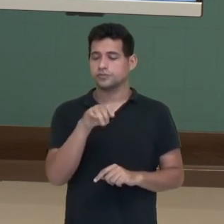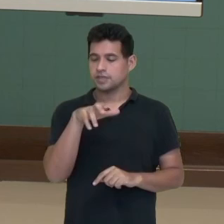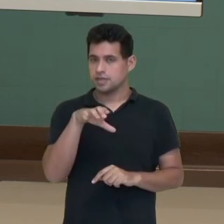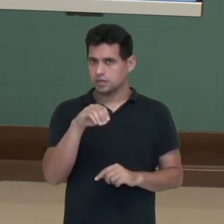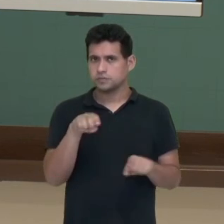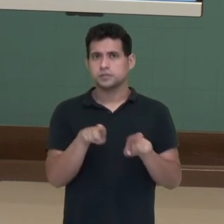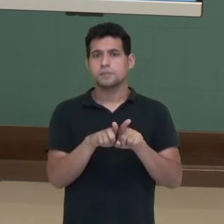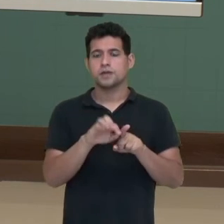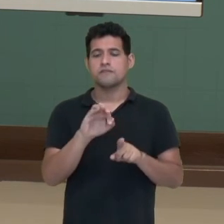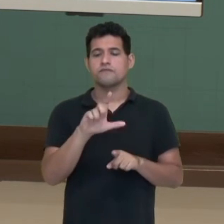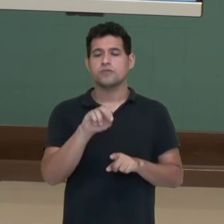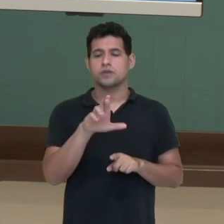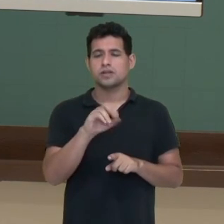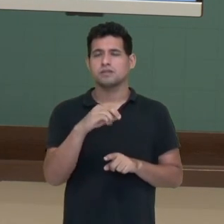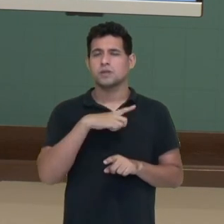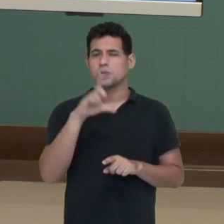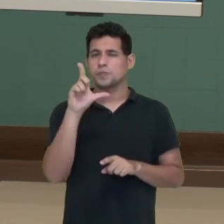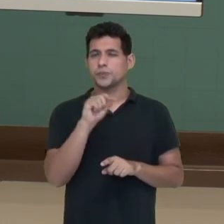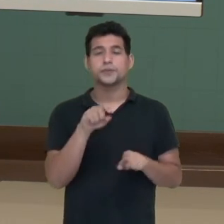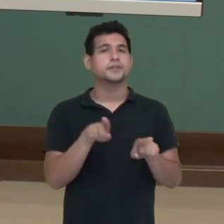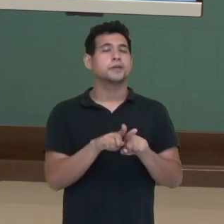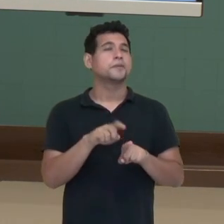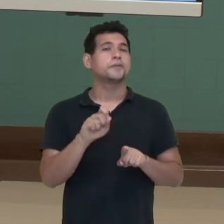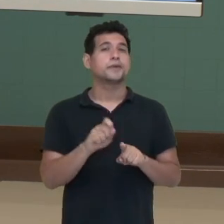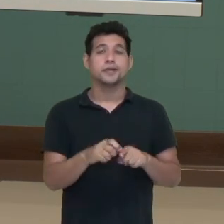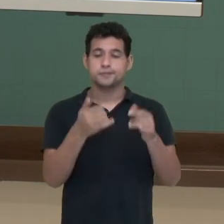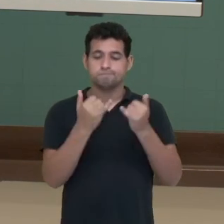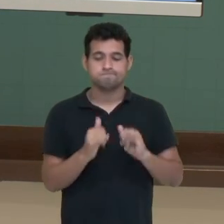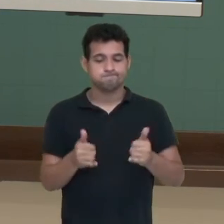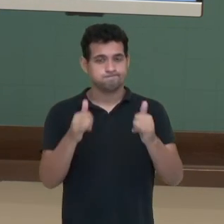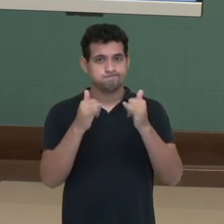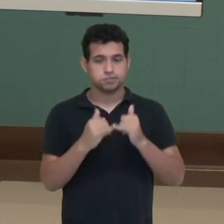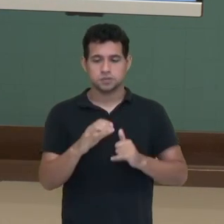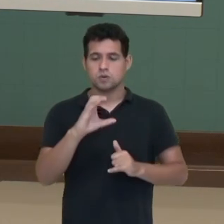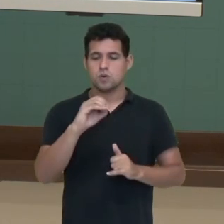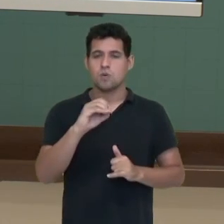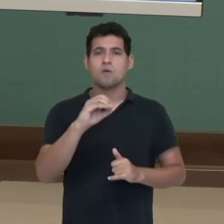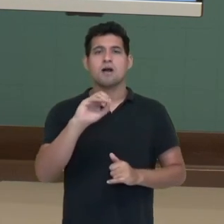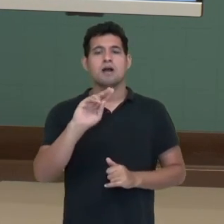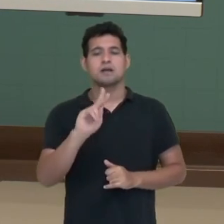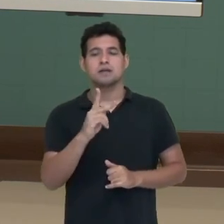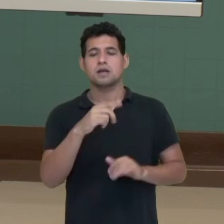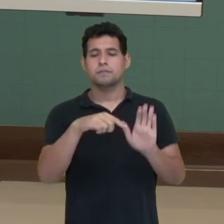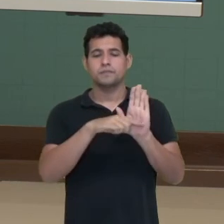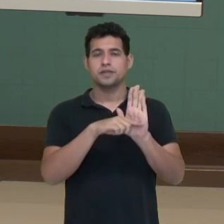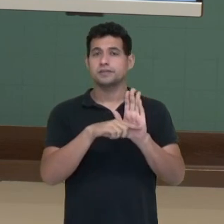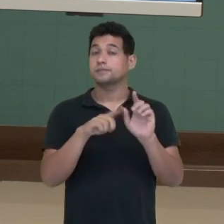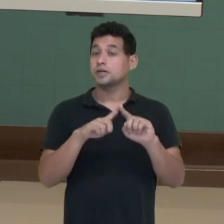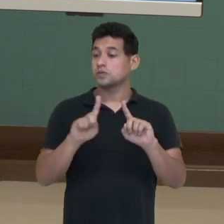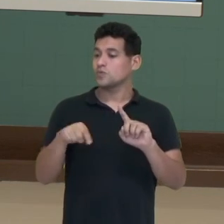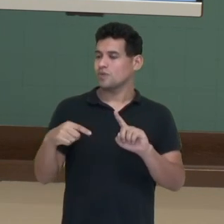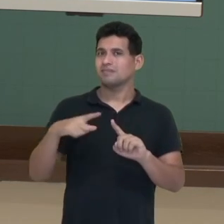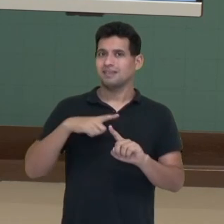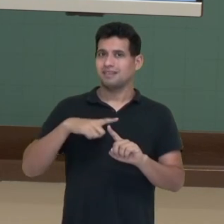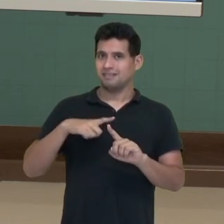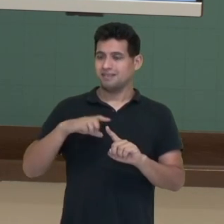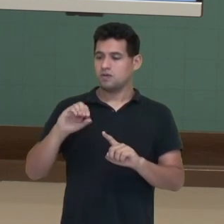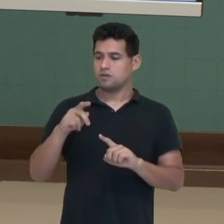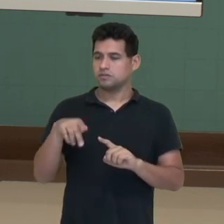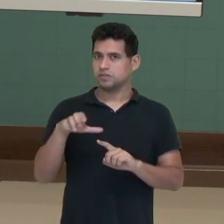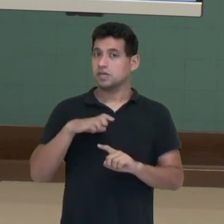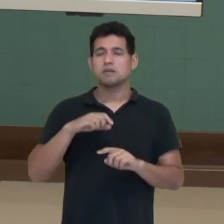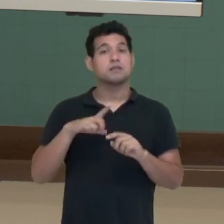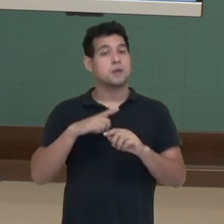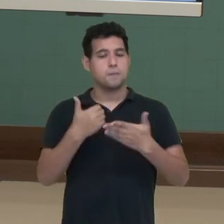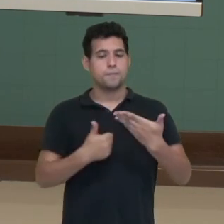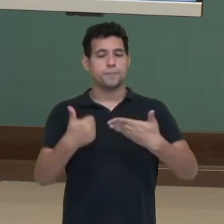floreto têm menor chance de descarga que o OH- e os ânions não oxigenados têm prioridade